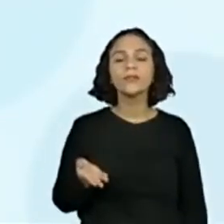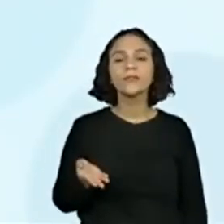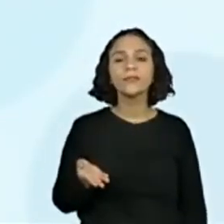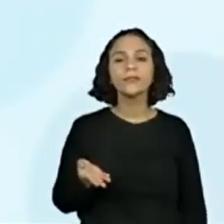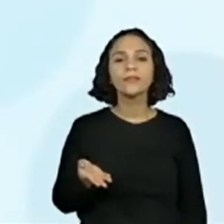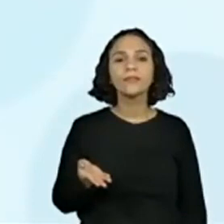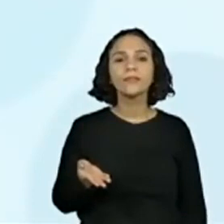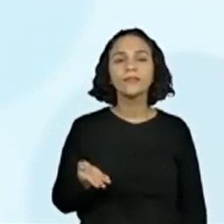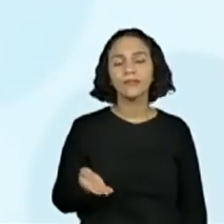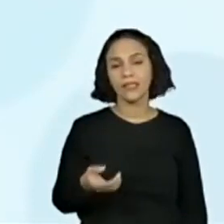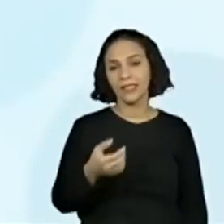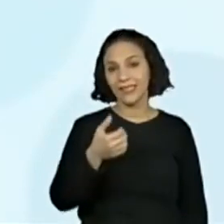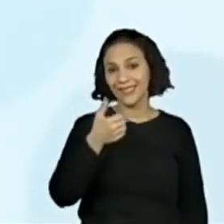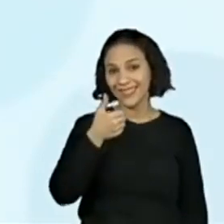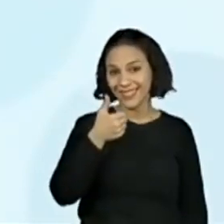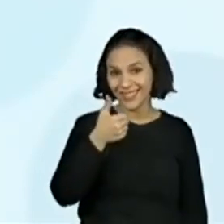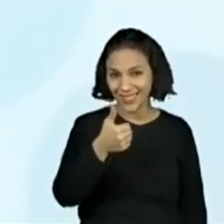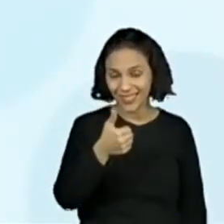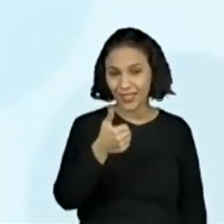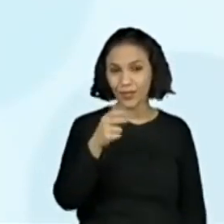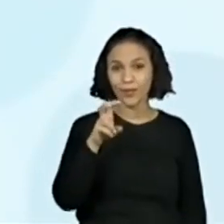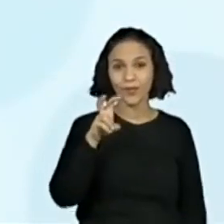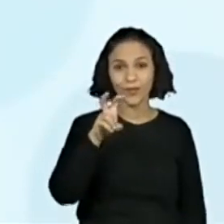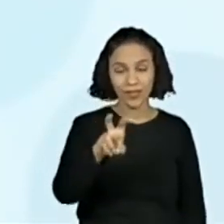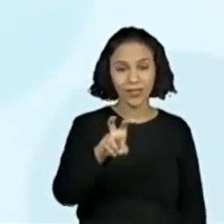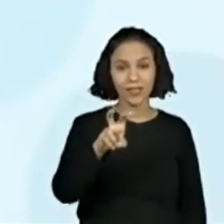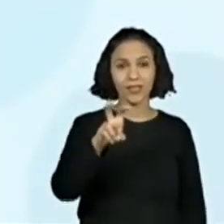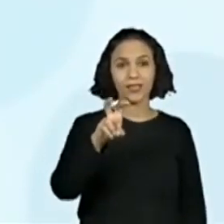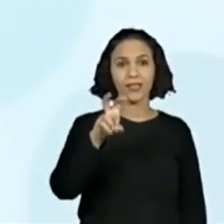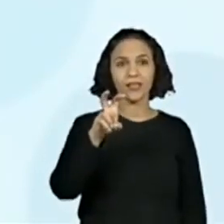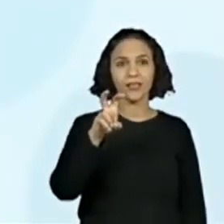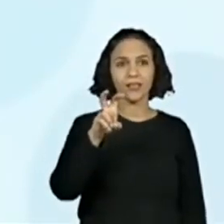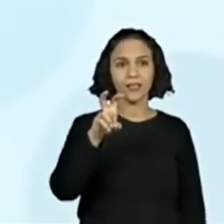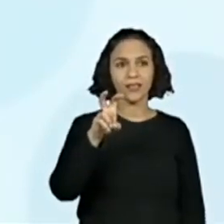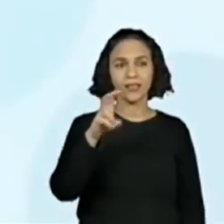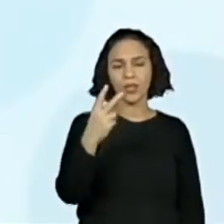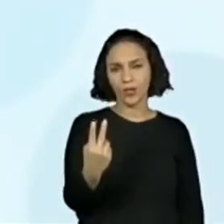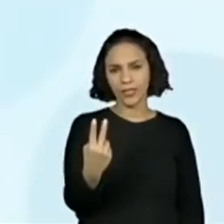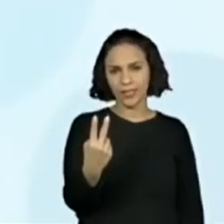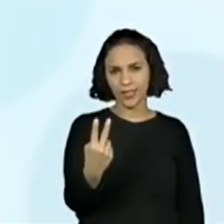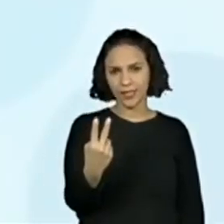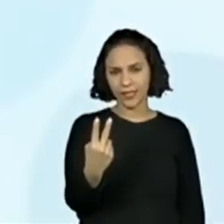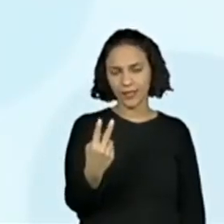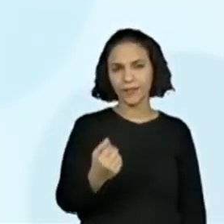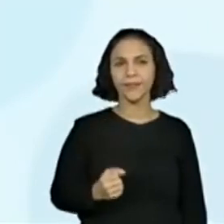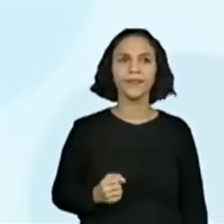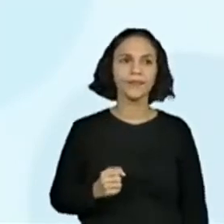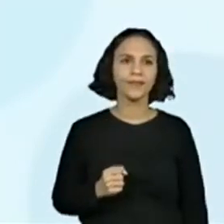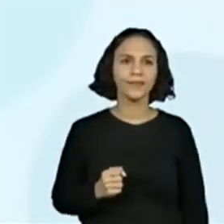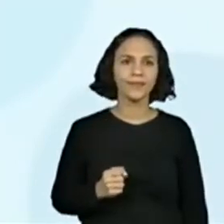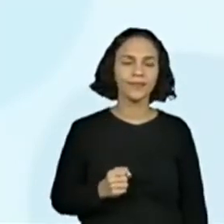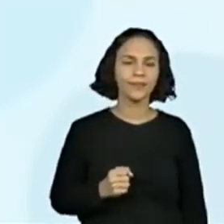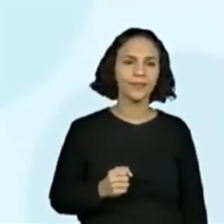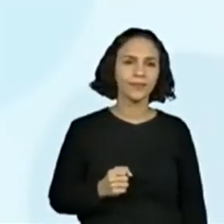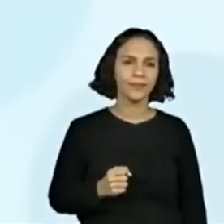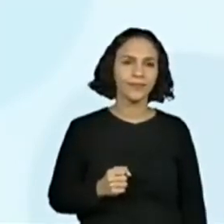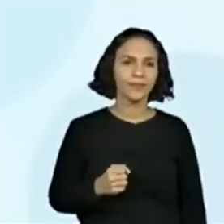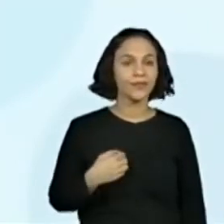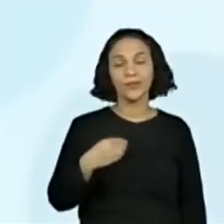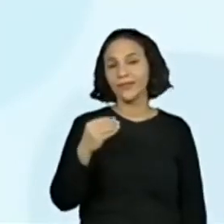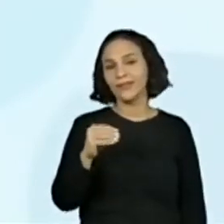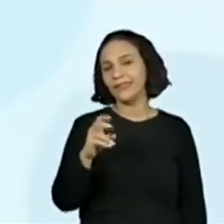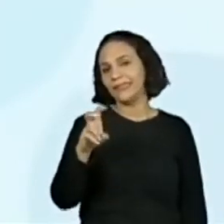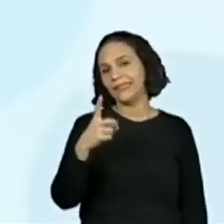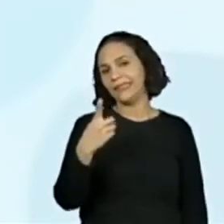152. Desculpa. Eu já ia colocar